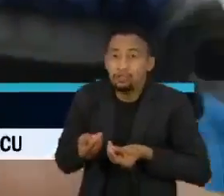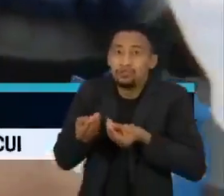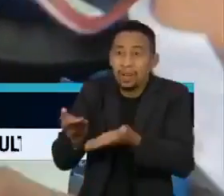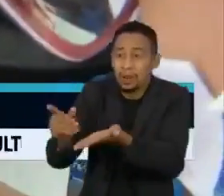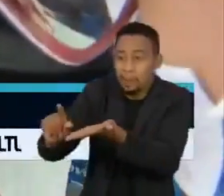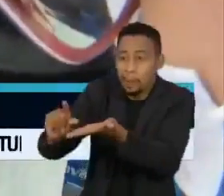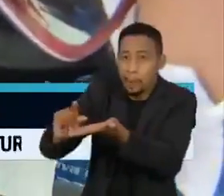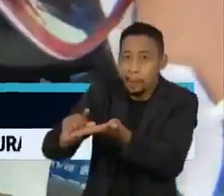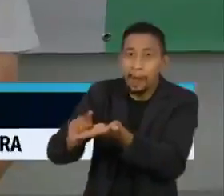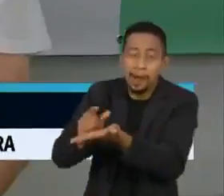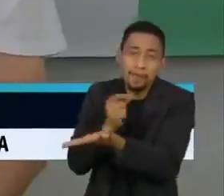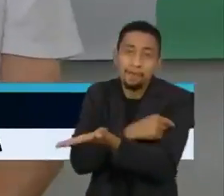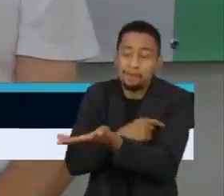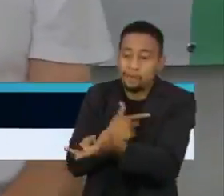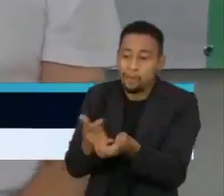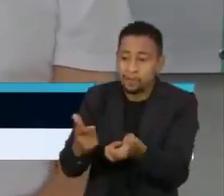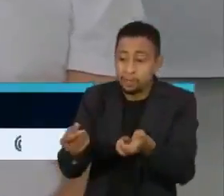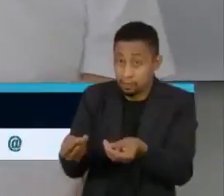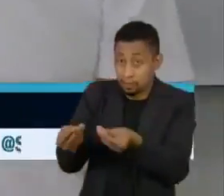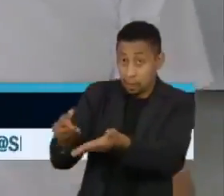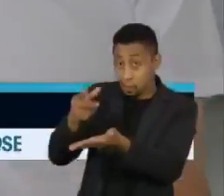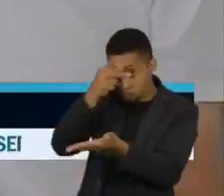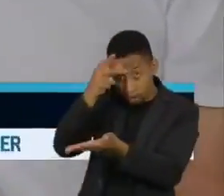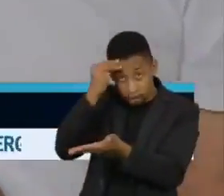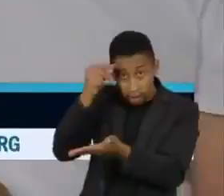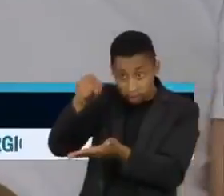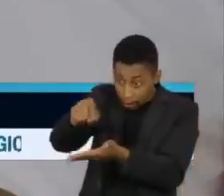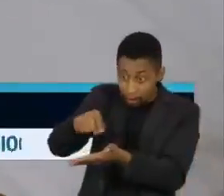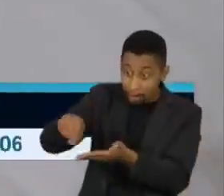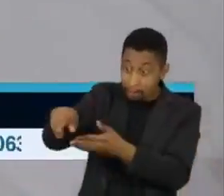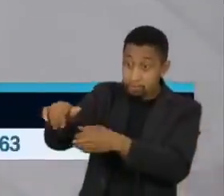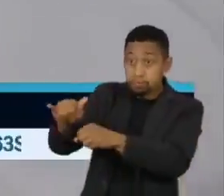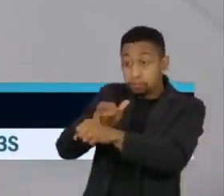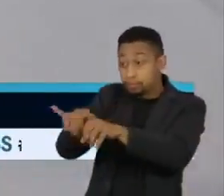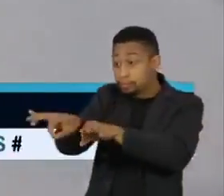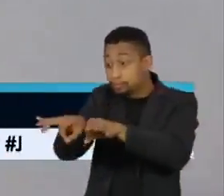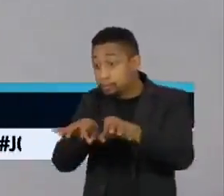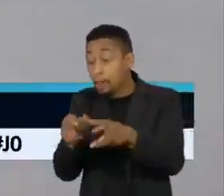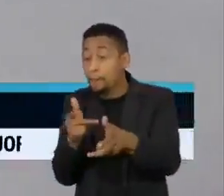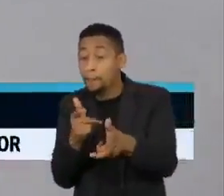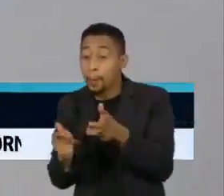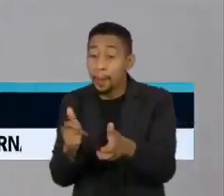organizaram as filas e, sim, deram as vacinas de uma maneira onde a fila estava bem organizada.